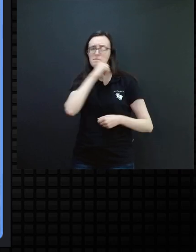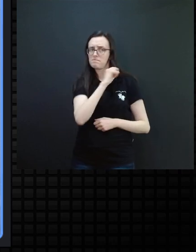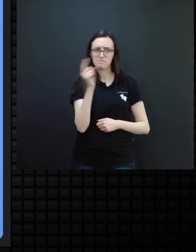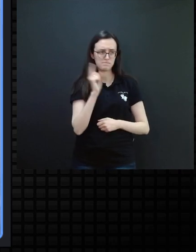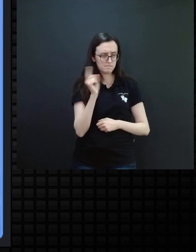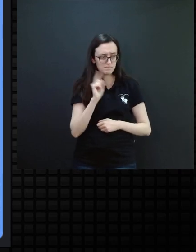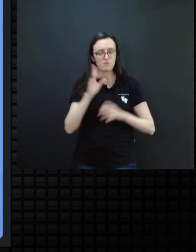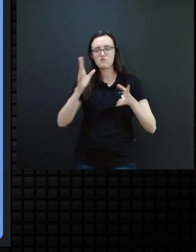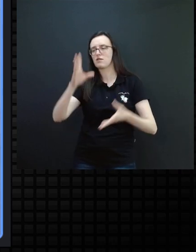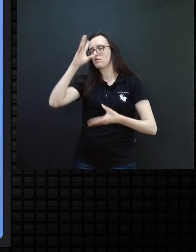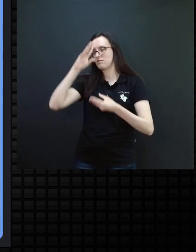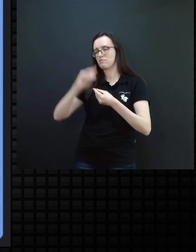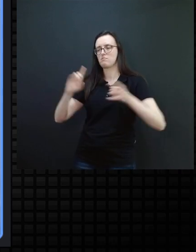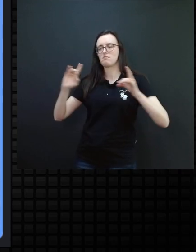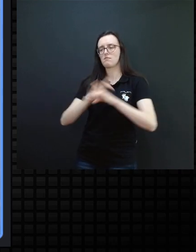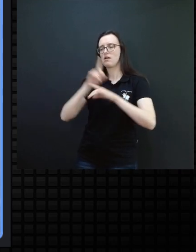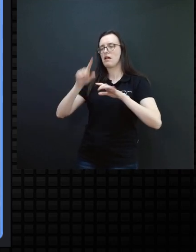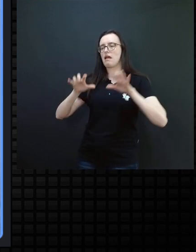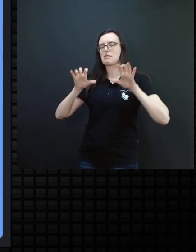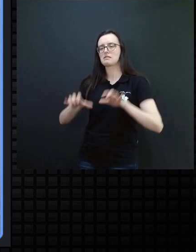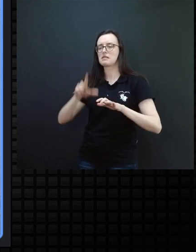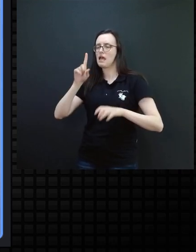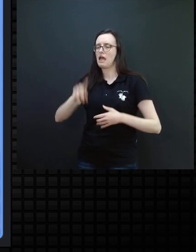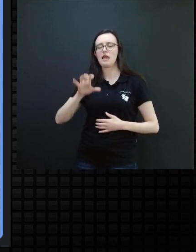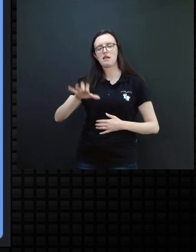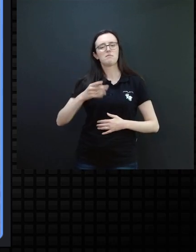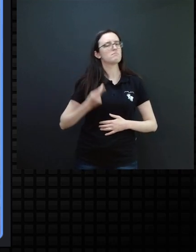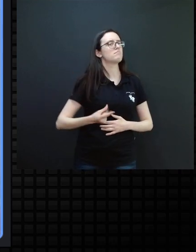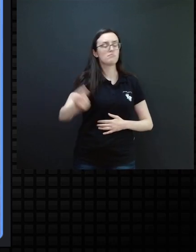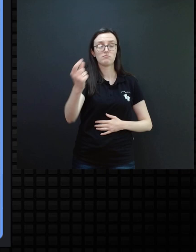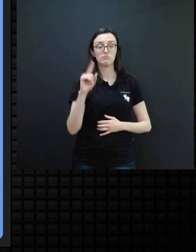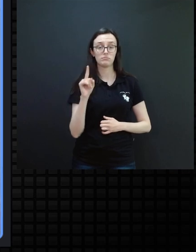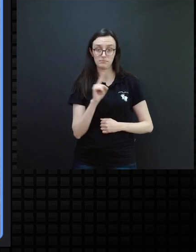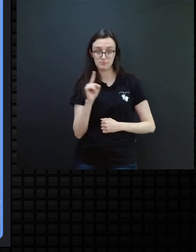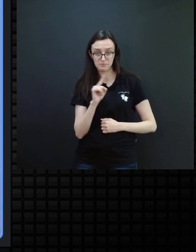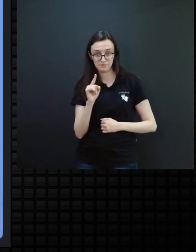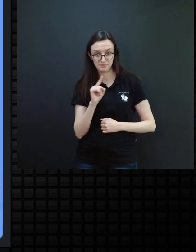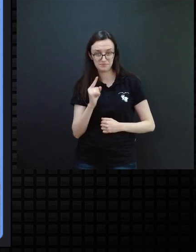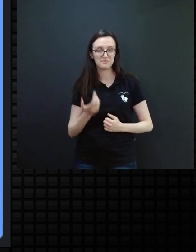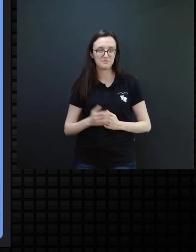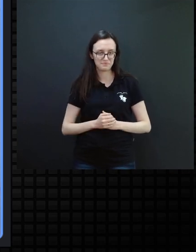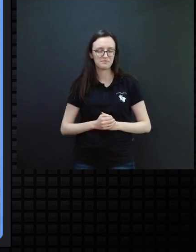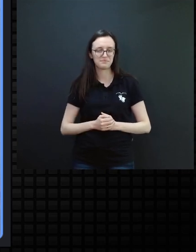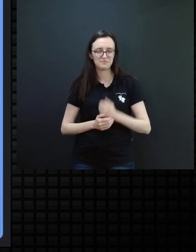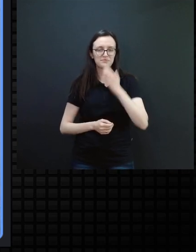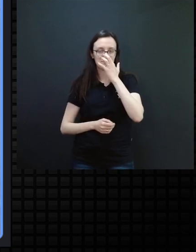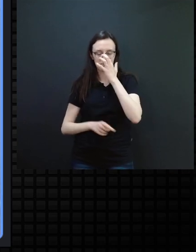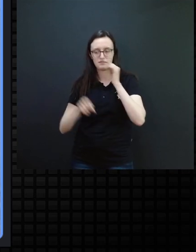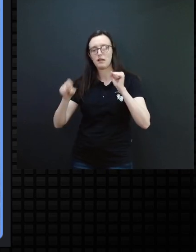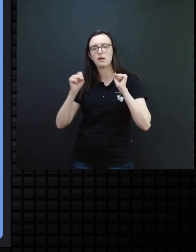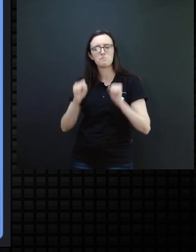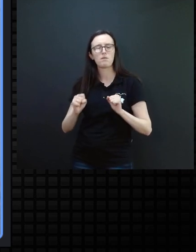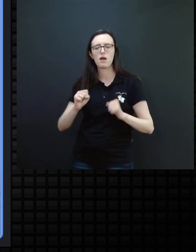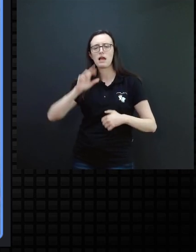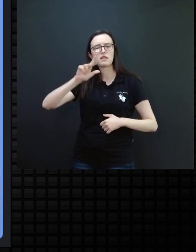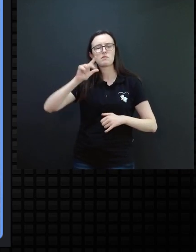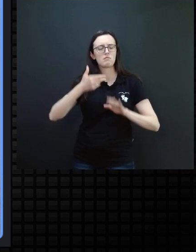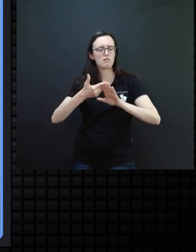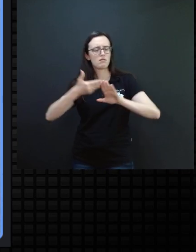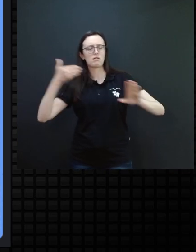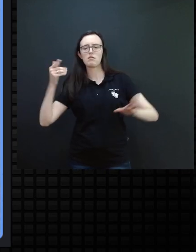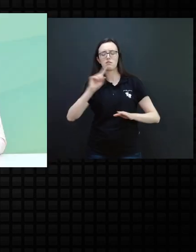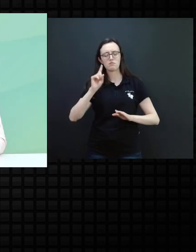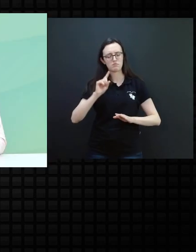a gente já compreendeu que isso é a comida, então, já é a hora, né, então, ela pode ser feita não se distanciando,